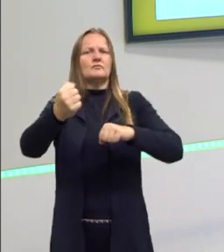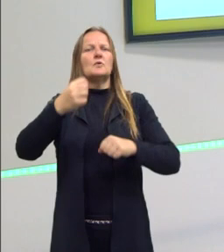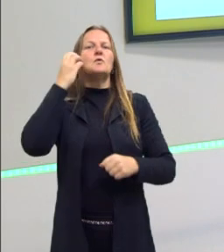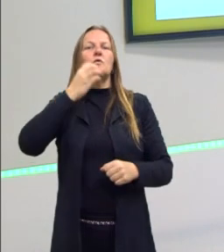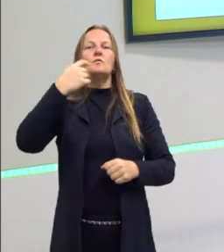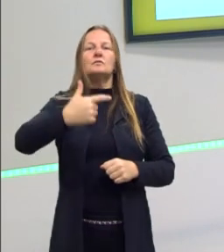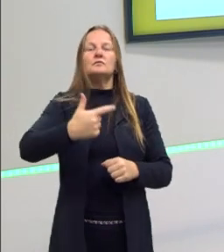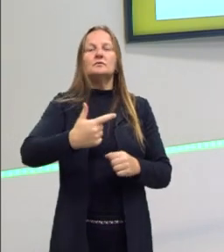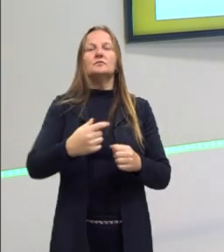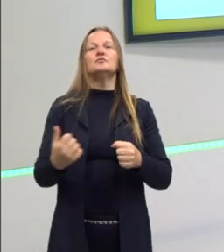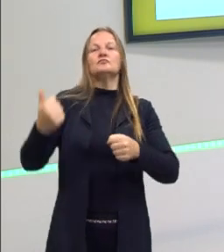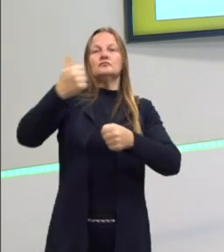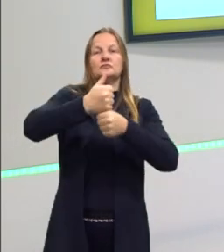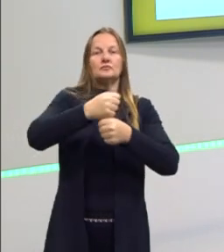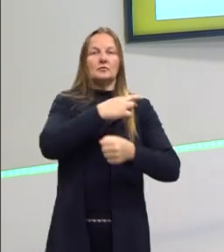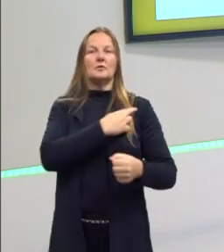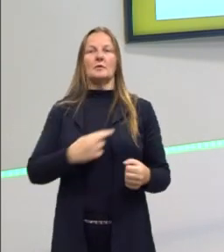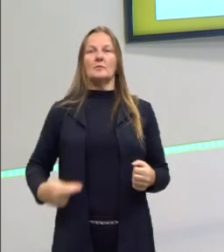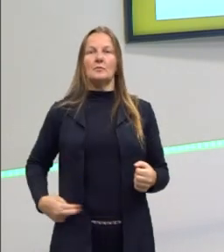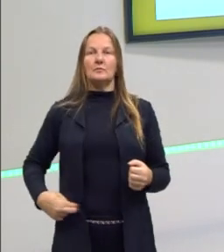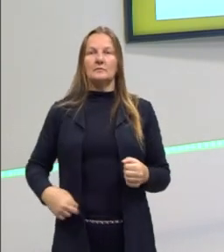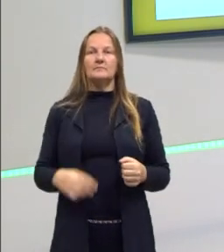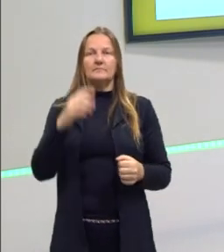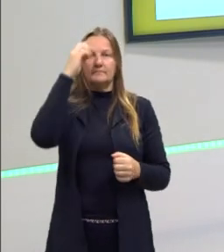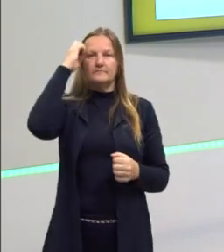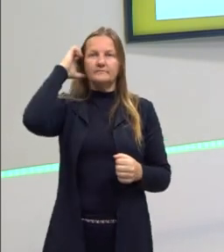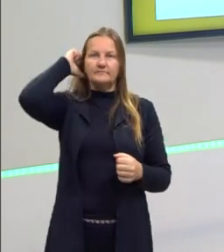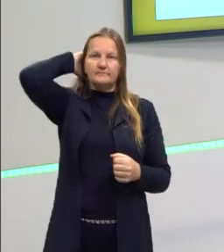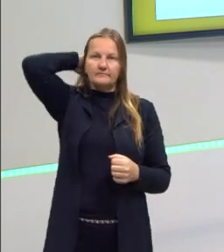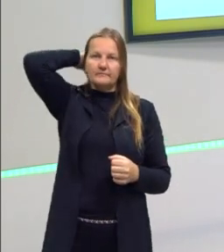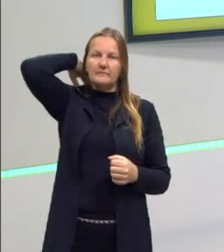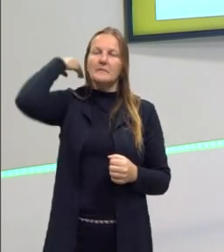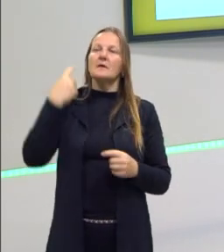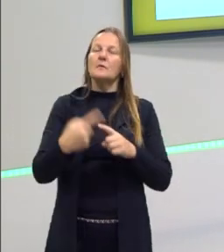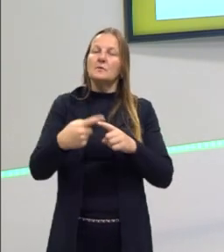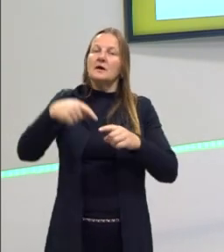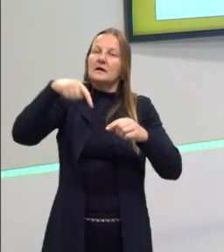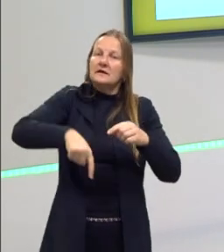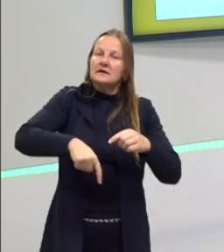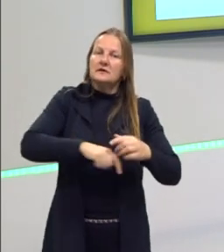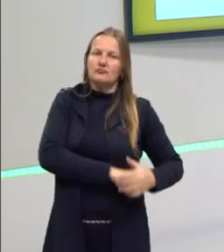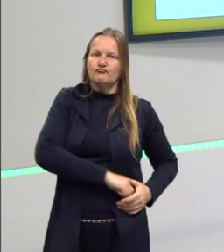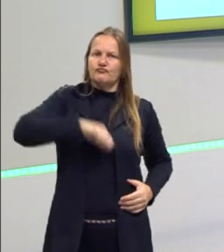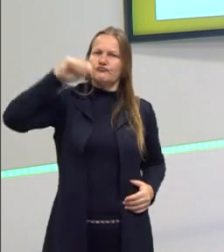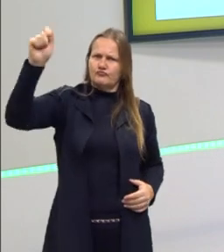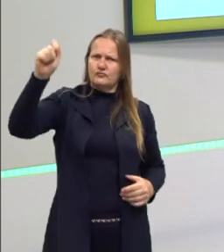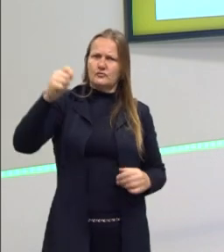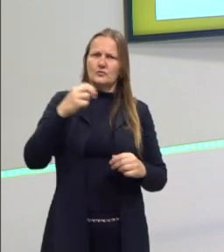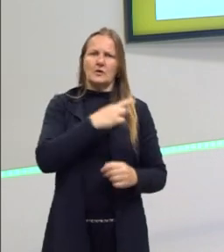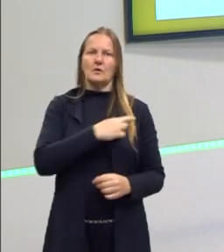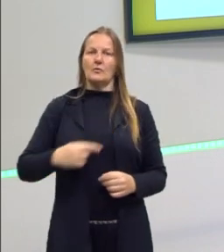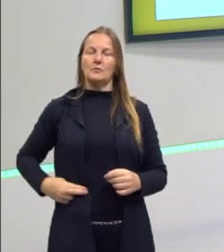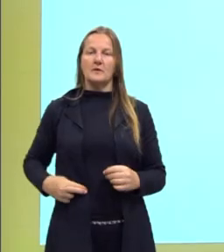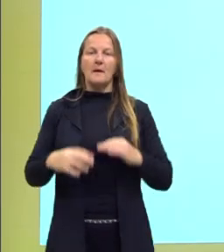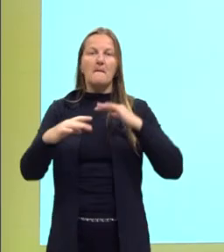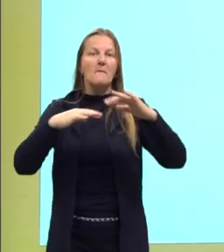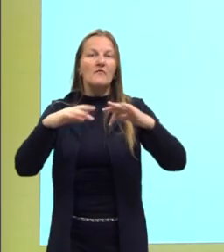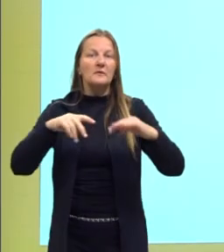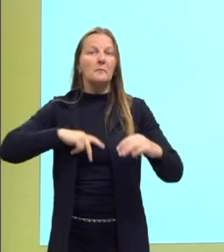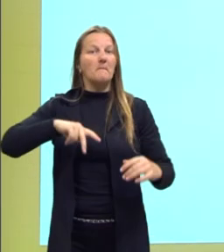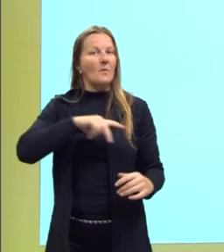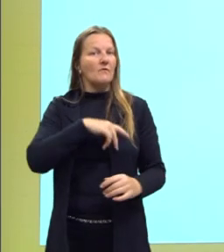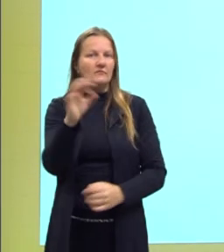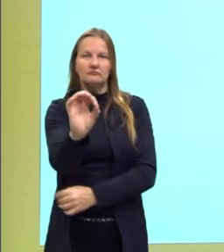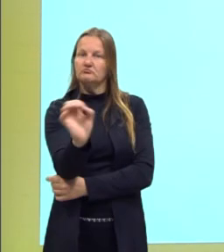instituir a república. É bem interessante que a proclamação da república no Brasil também não é um movimento popular.